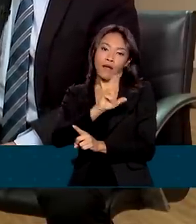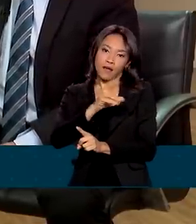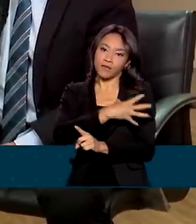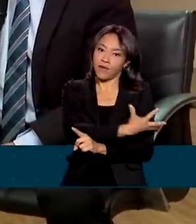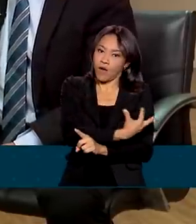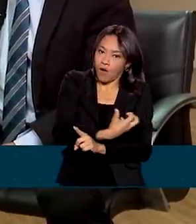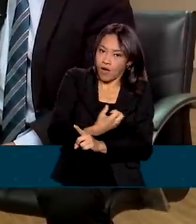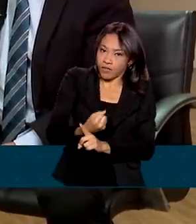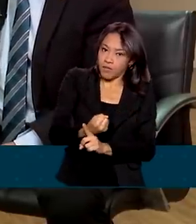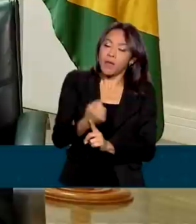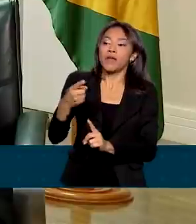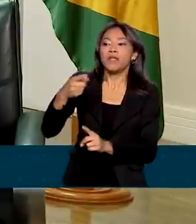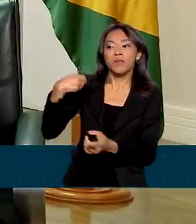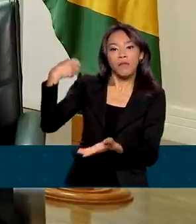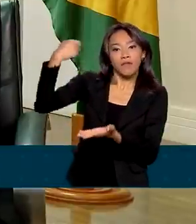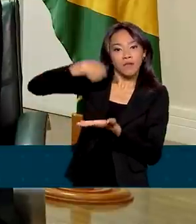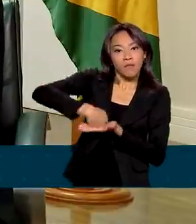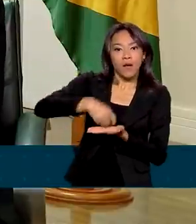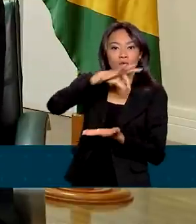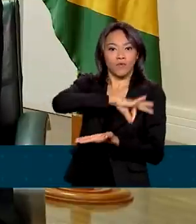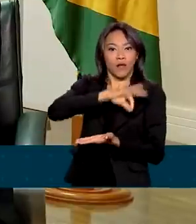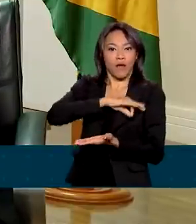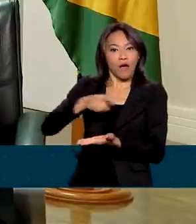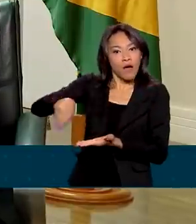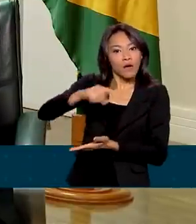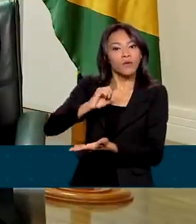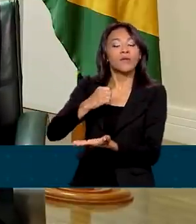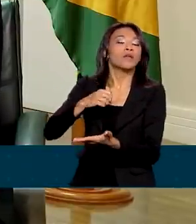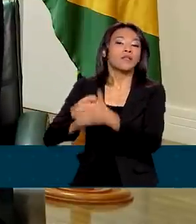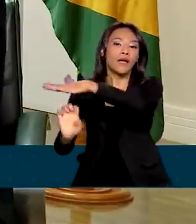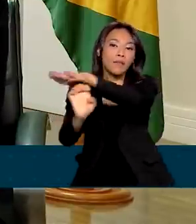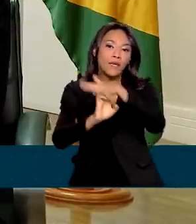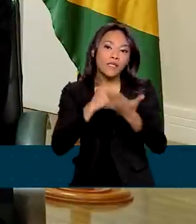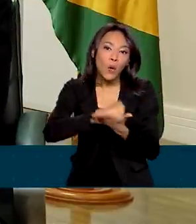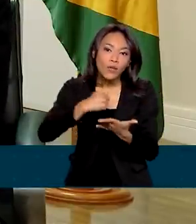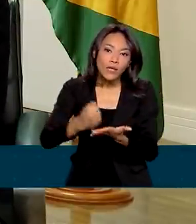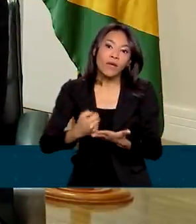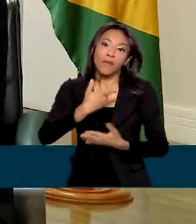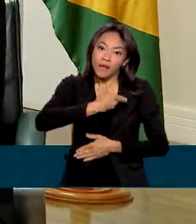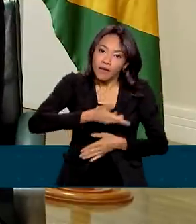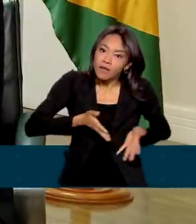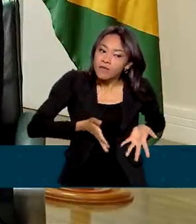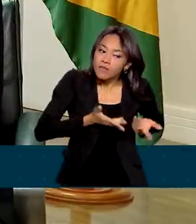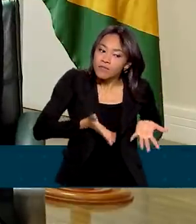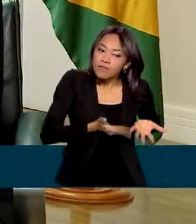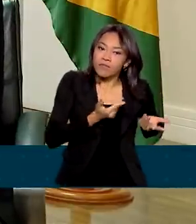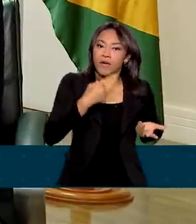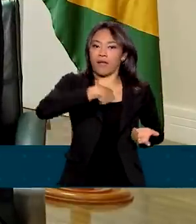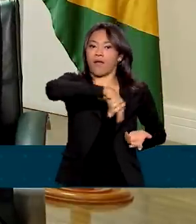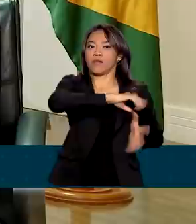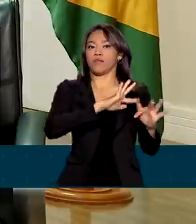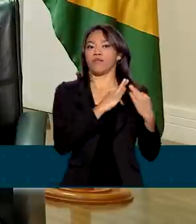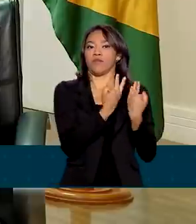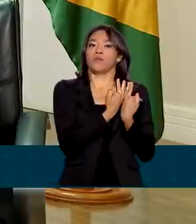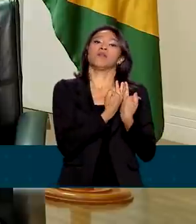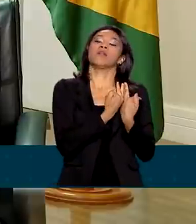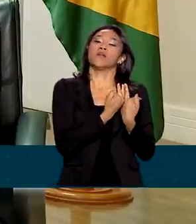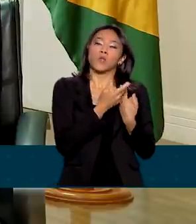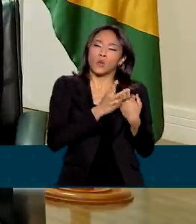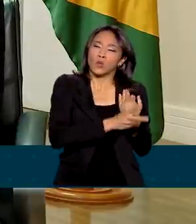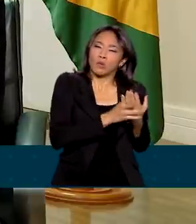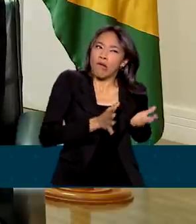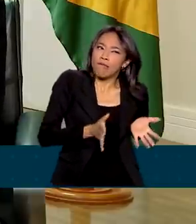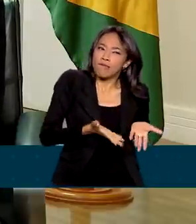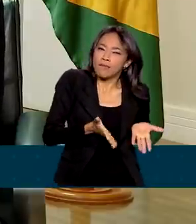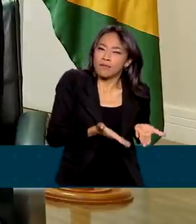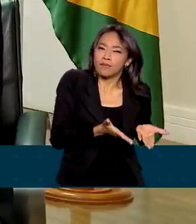pago pela empresa que ele contratar. Desta forma, nós estamos contribuindo para que essa família possa, sim, não apenas ter mais protagonismo na sociedade,